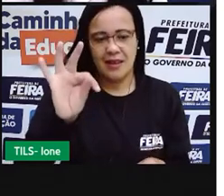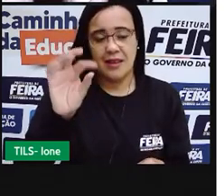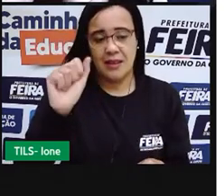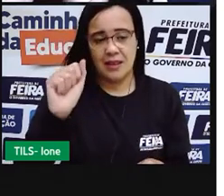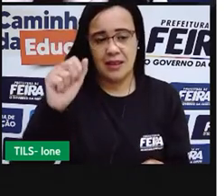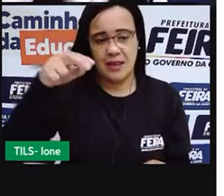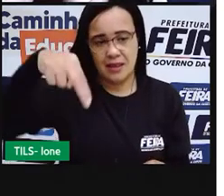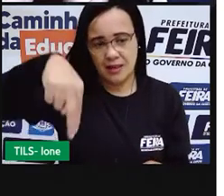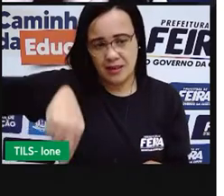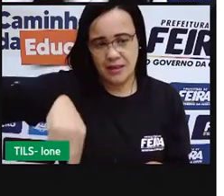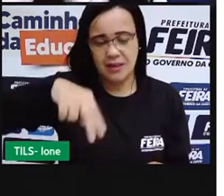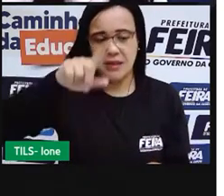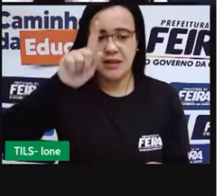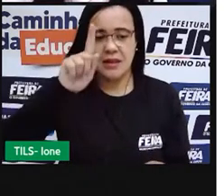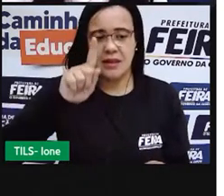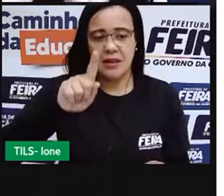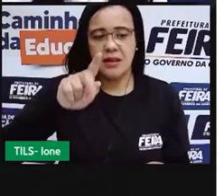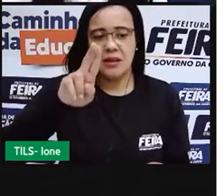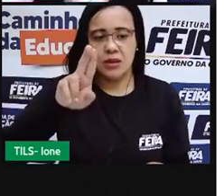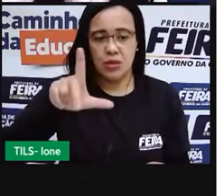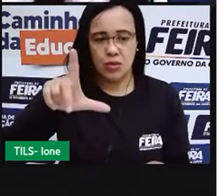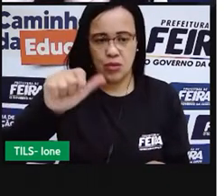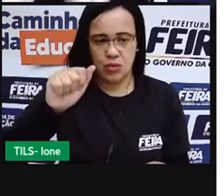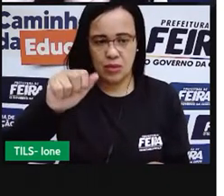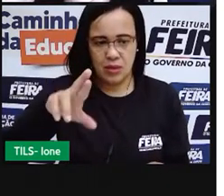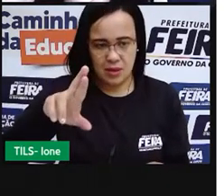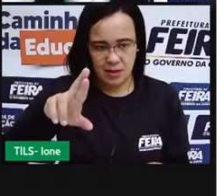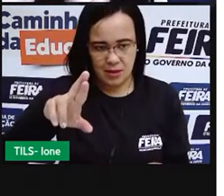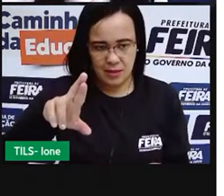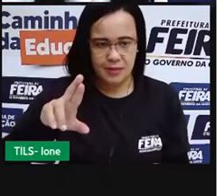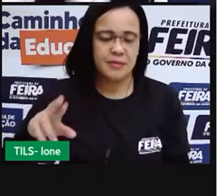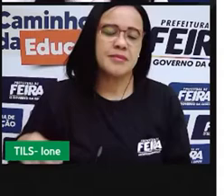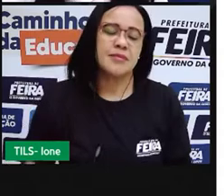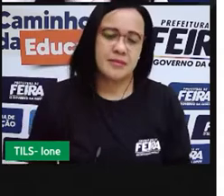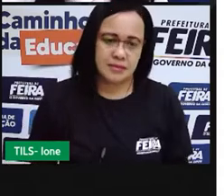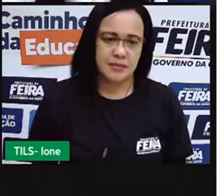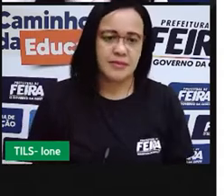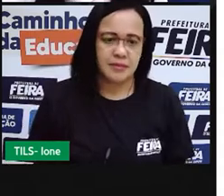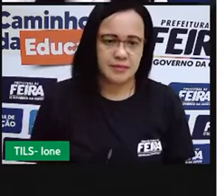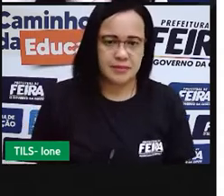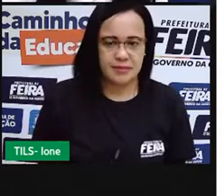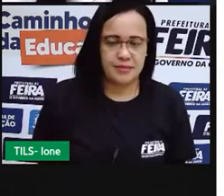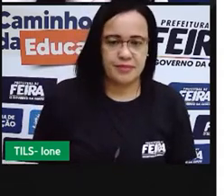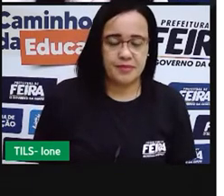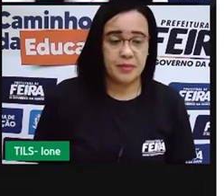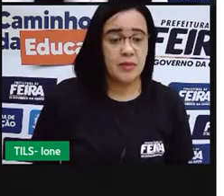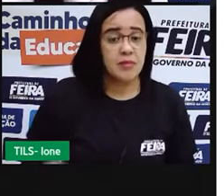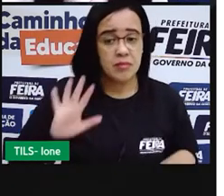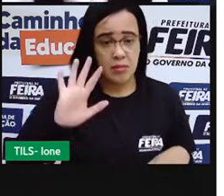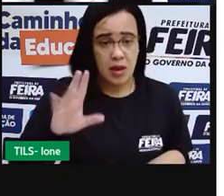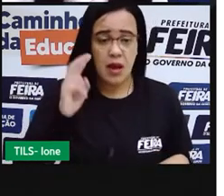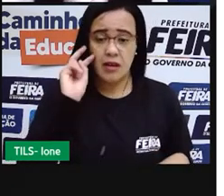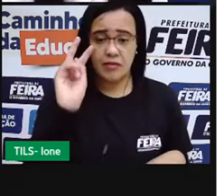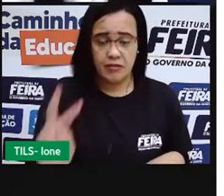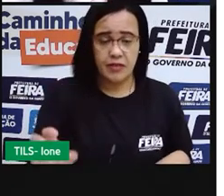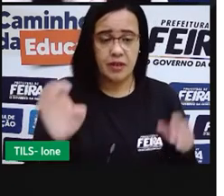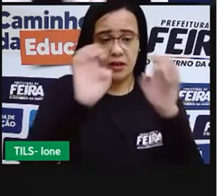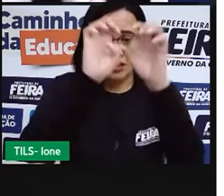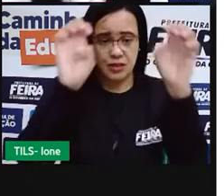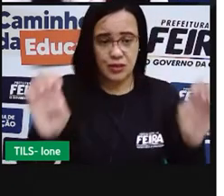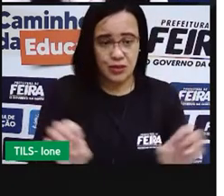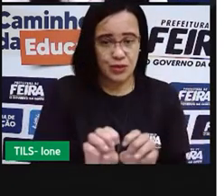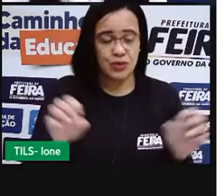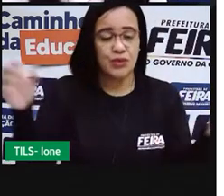Nós observamos que a estrutura do casarão Frói da Mota